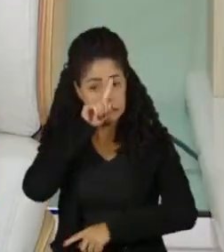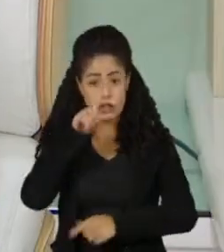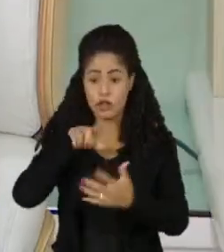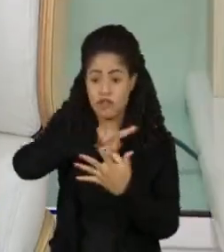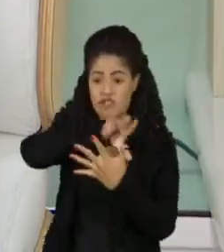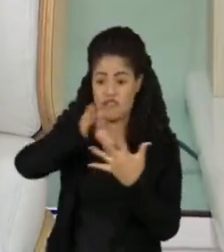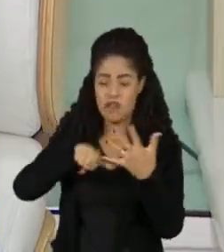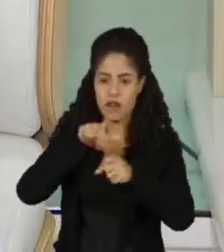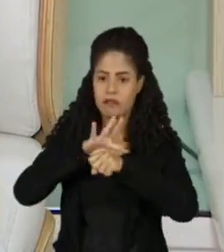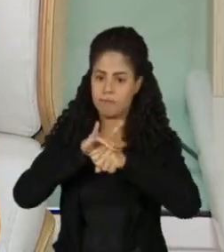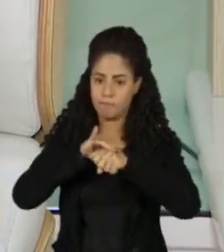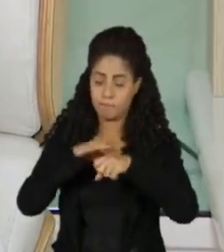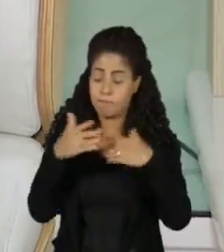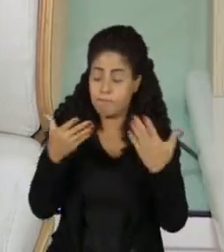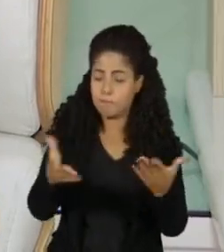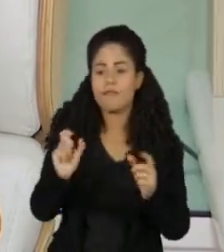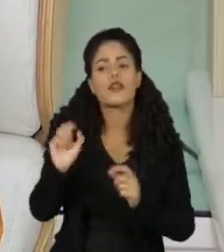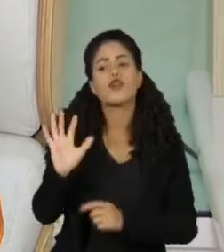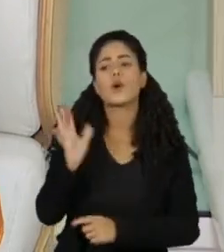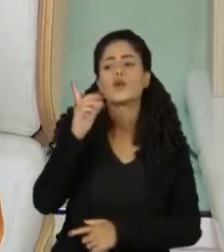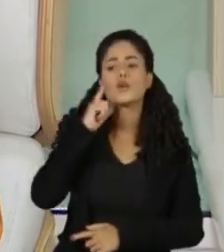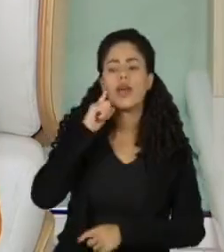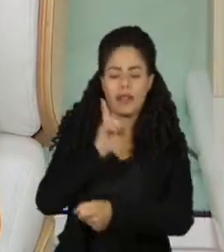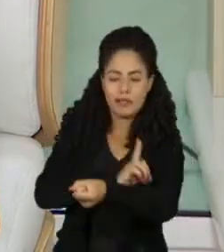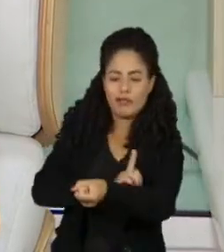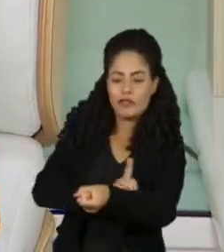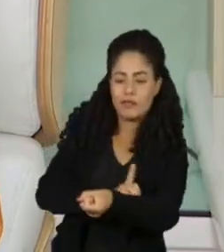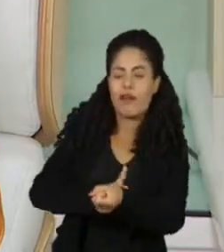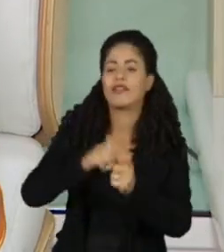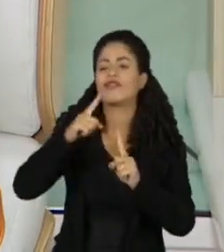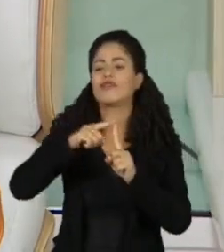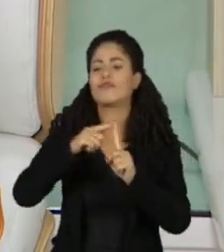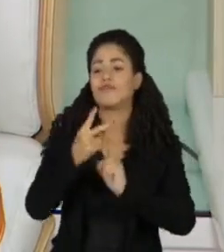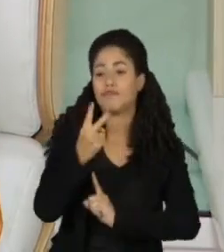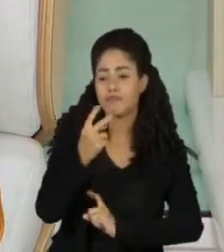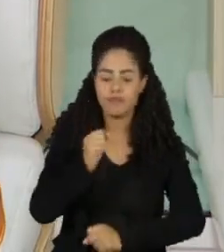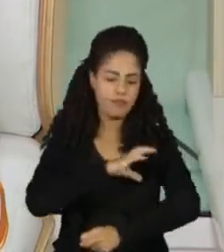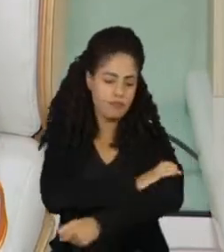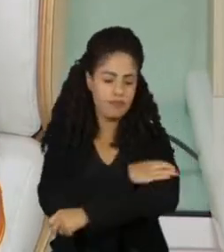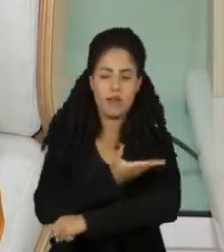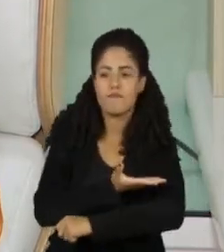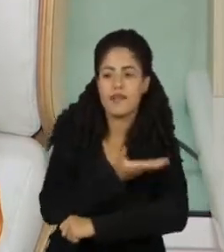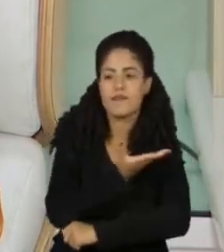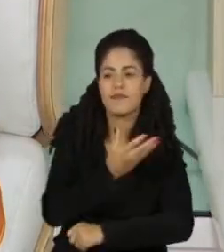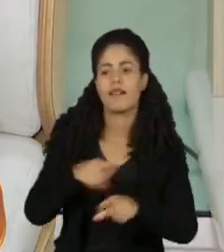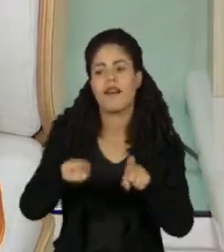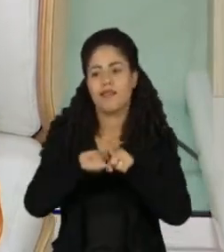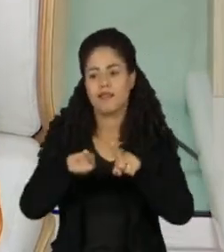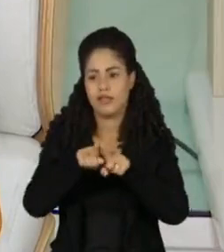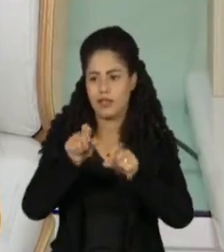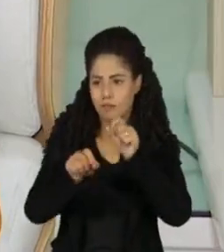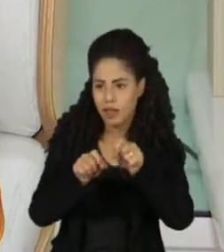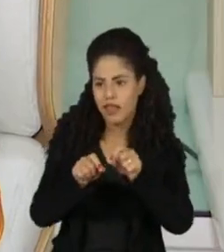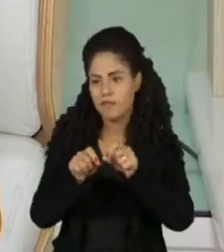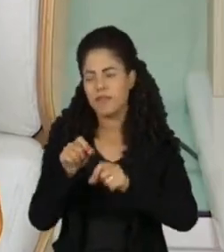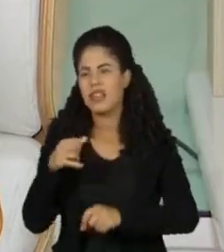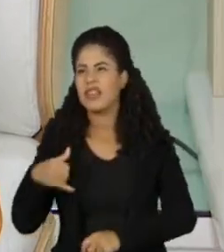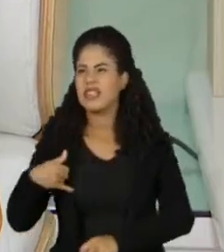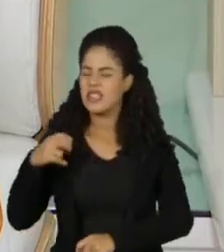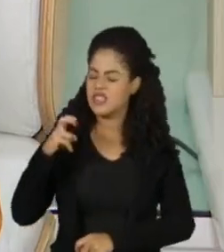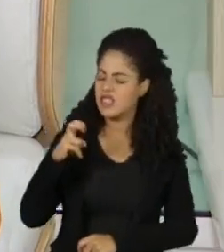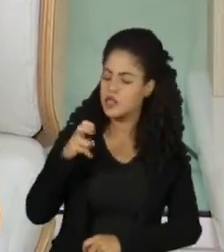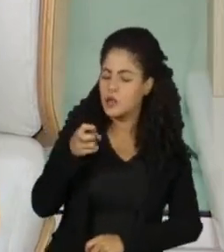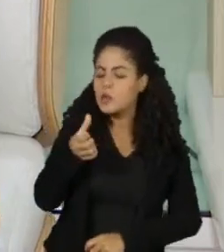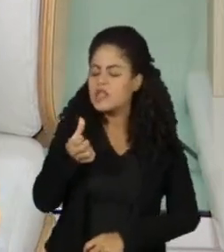possível que essa criança tenha, por exemplo, um diabetes tipo 2, hipertensão com 5, 6, 7